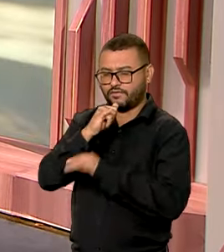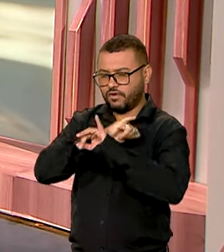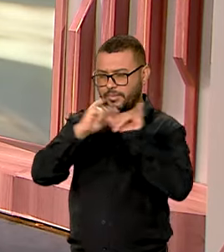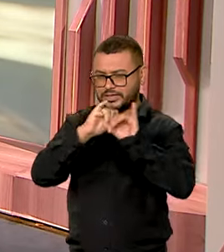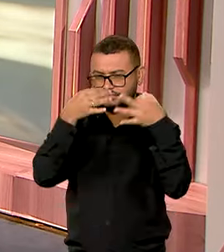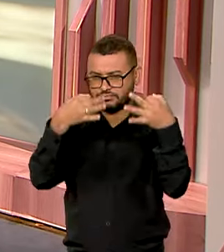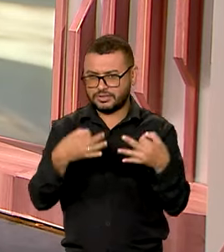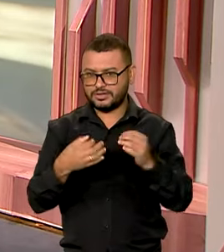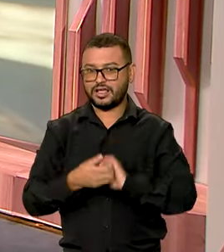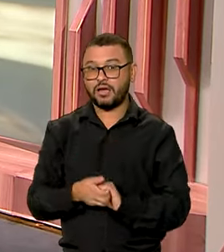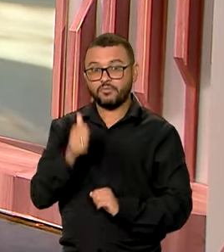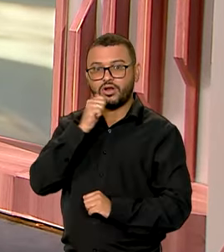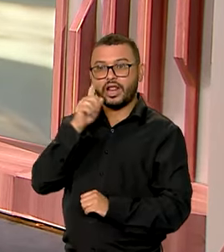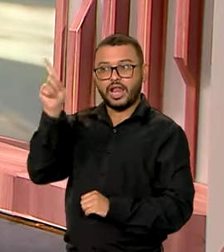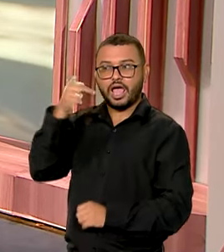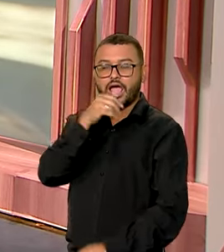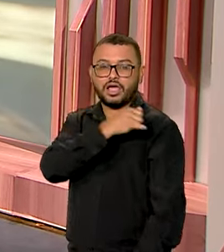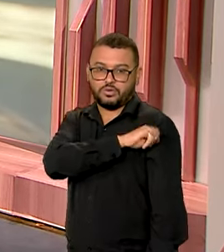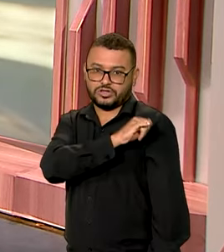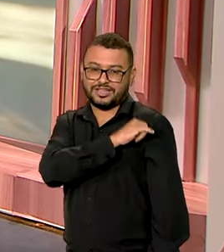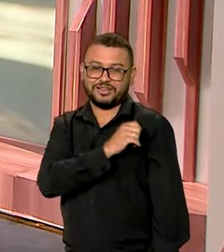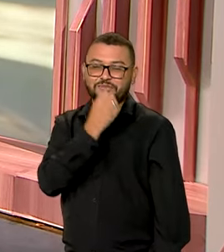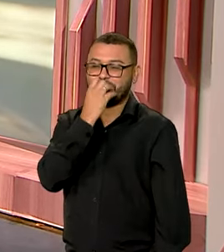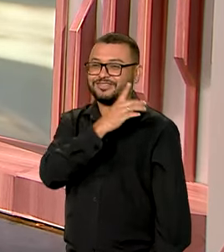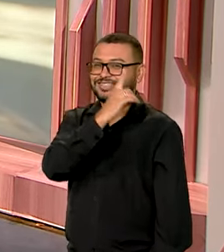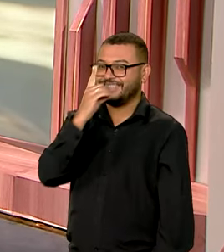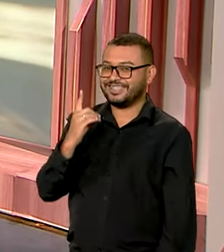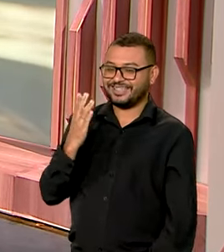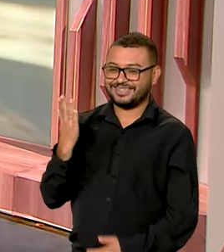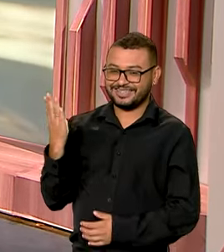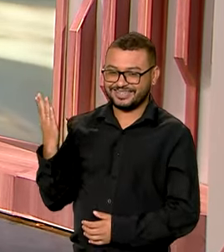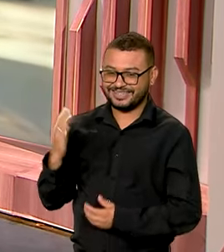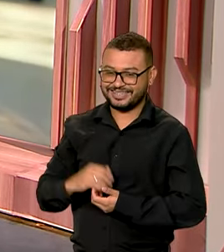as informações para a gente direto do Rio de Janeiro. Bom dia, Cláudia.